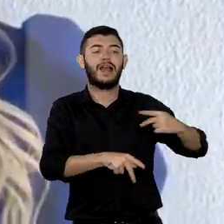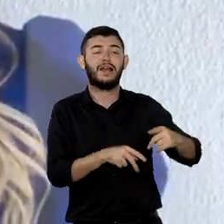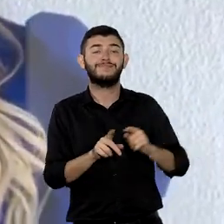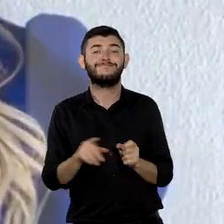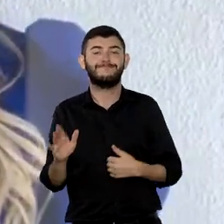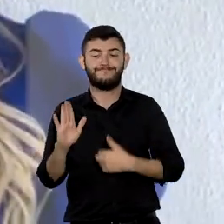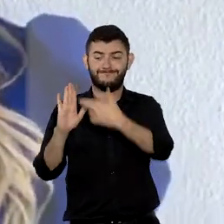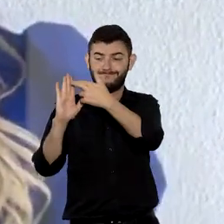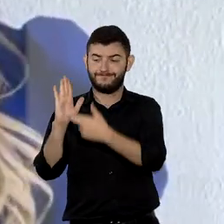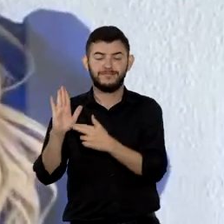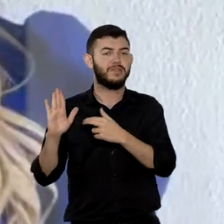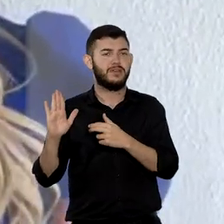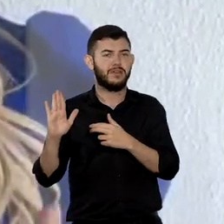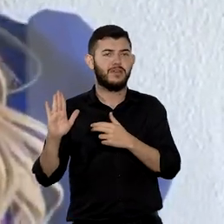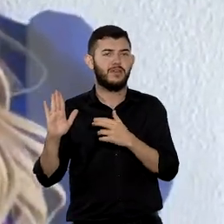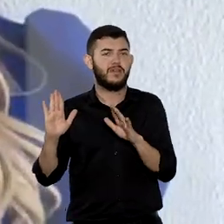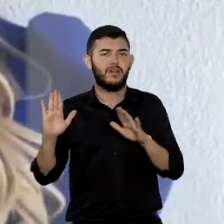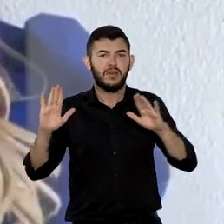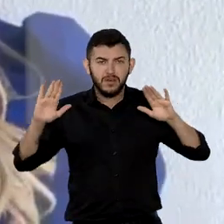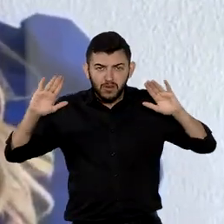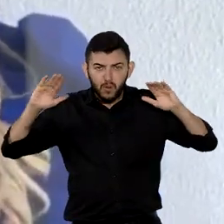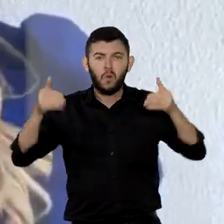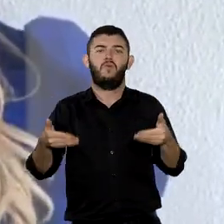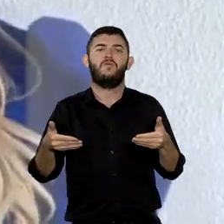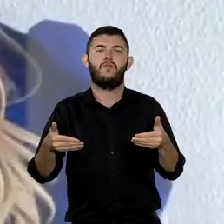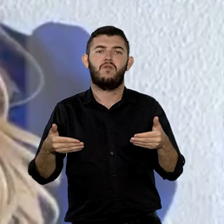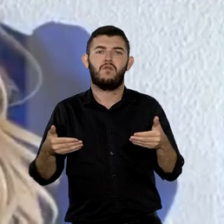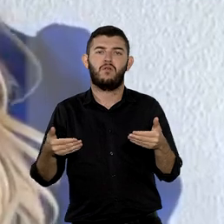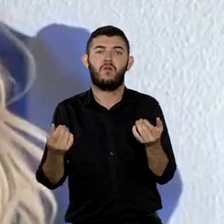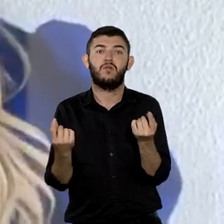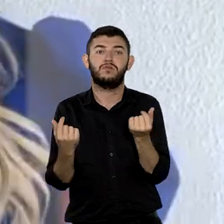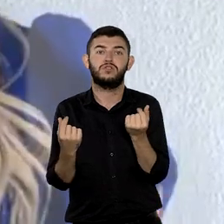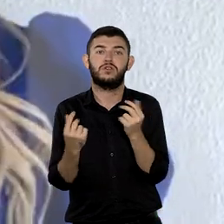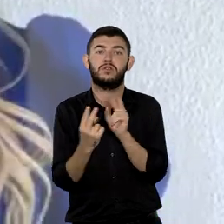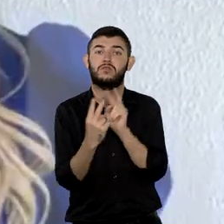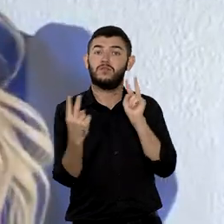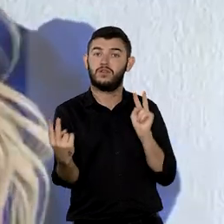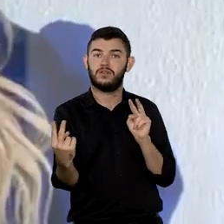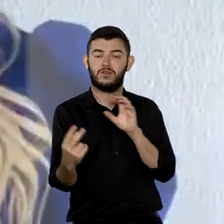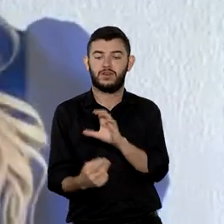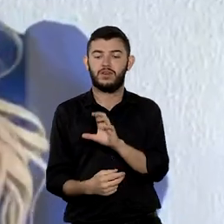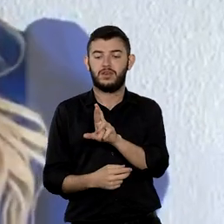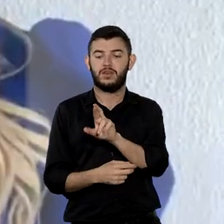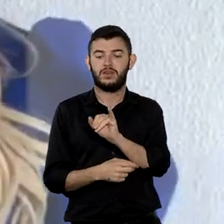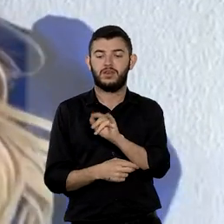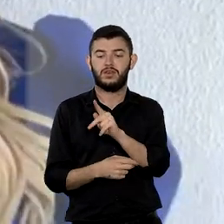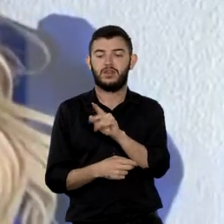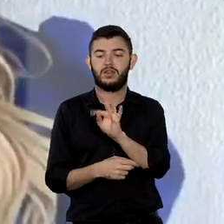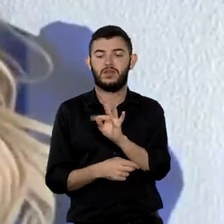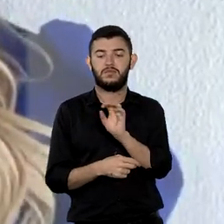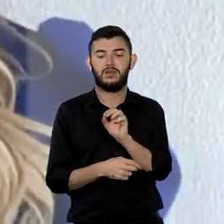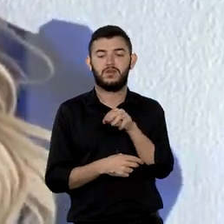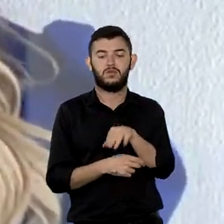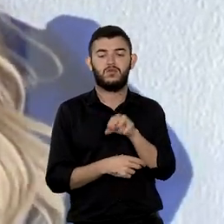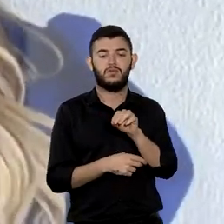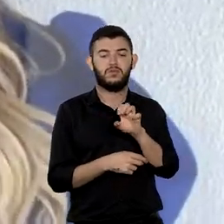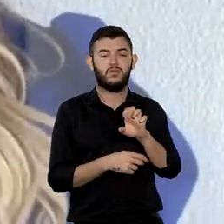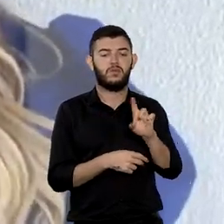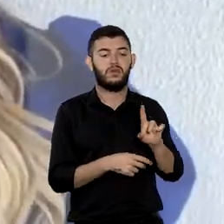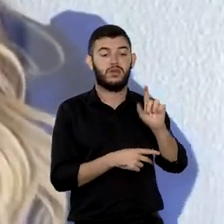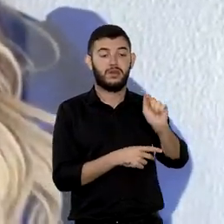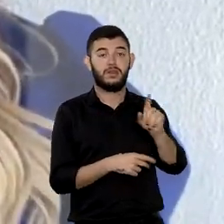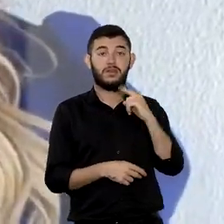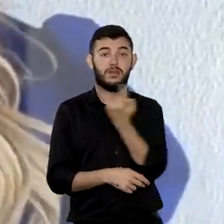não temos uma regulamentação voltada especialmente para o dinheiro virtual, as criptomoedas. Então, acabamos